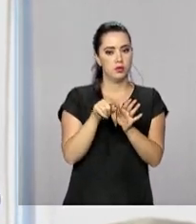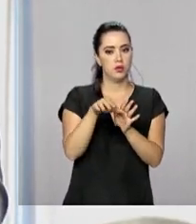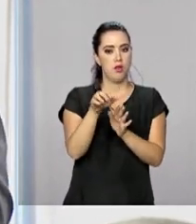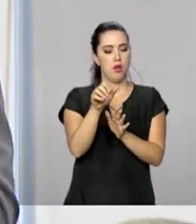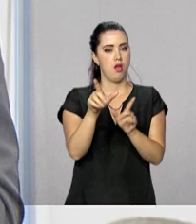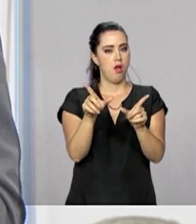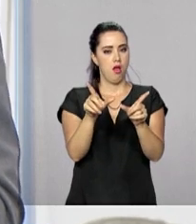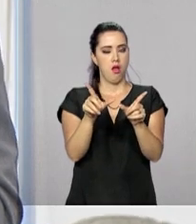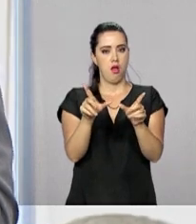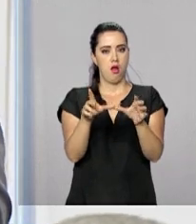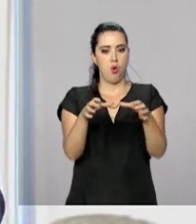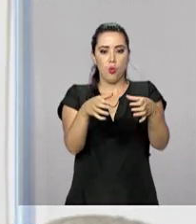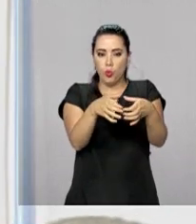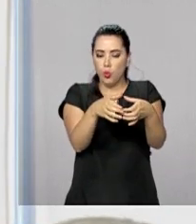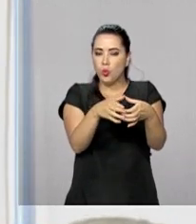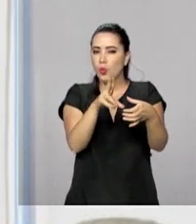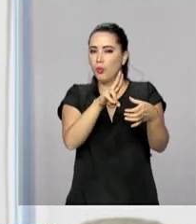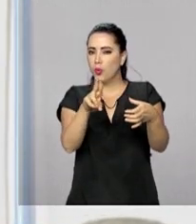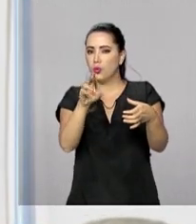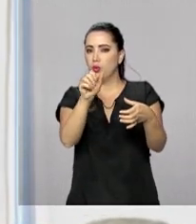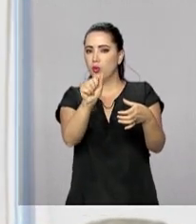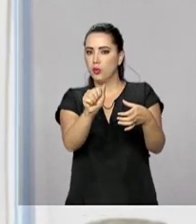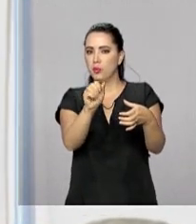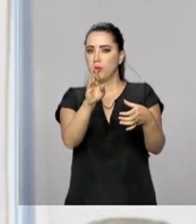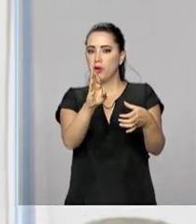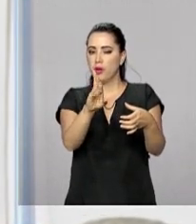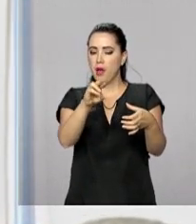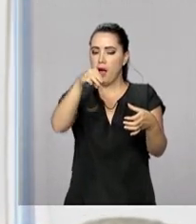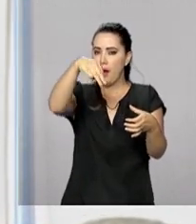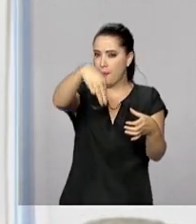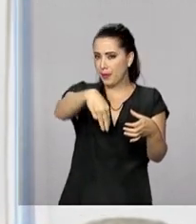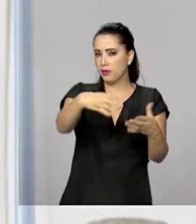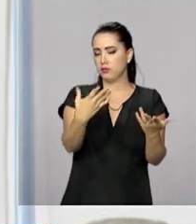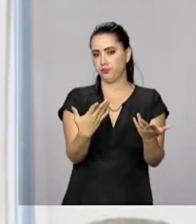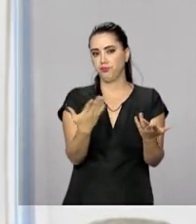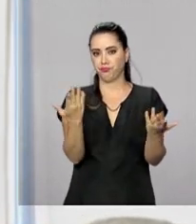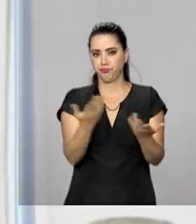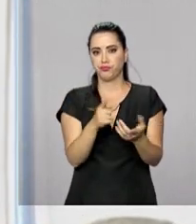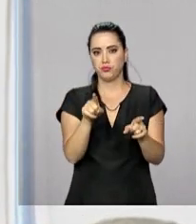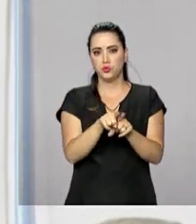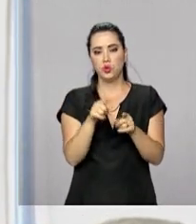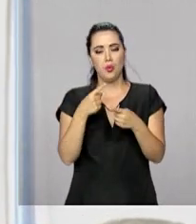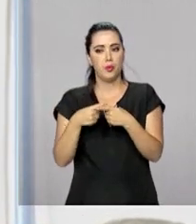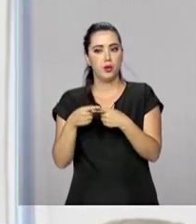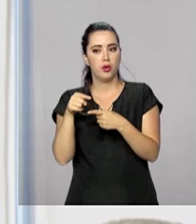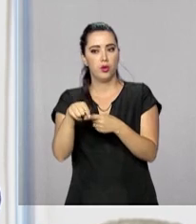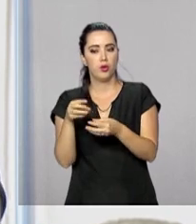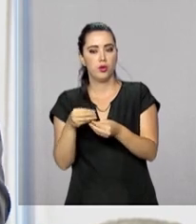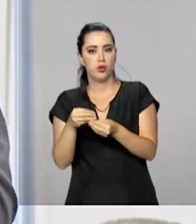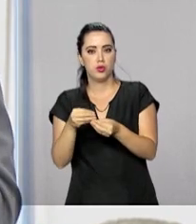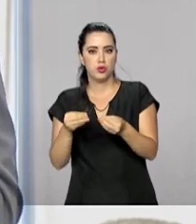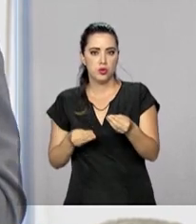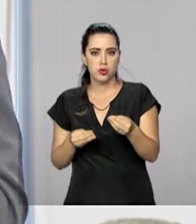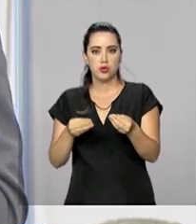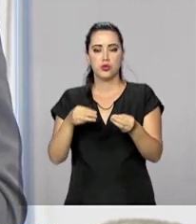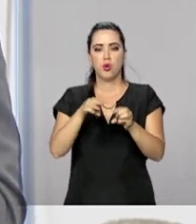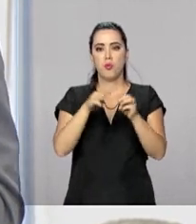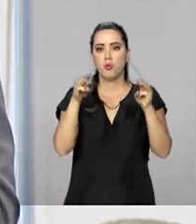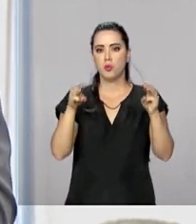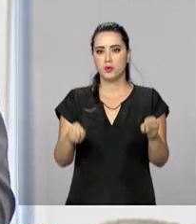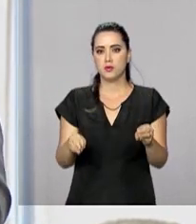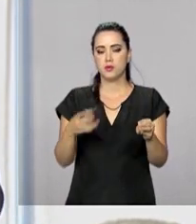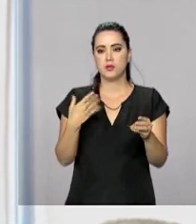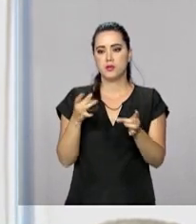Abram. Como vocês sabem, hoje as receitas que esses museus fazem acabam sendo destinadas ao Tesouro, para o Tesouro Nacional.